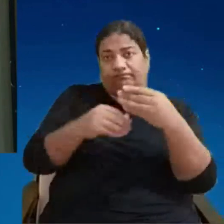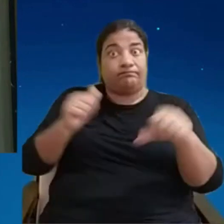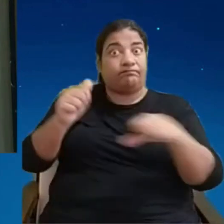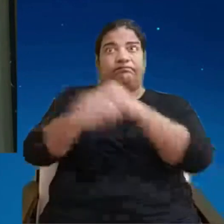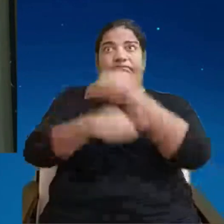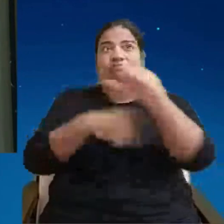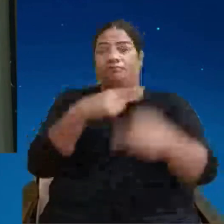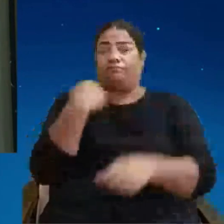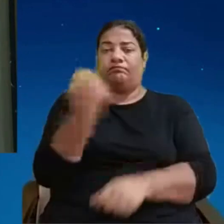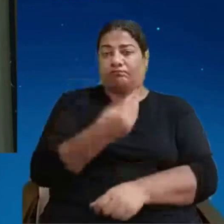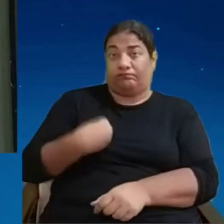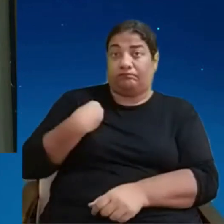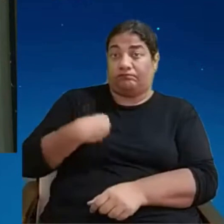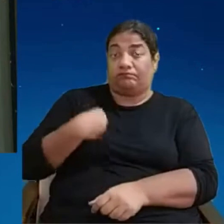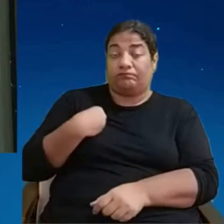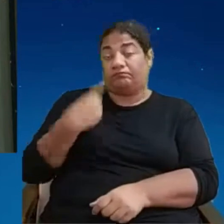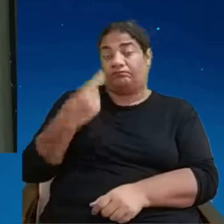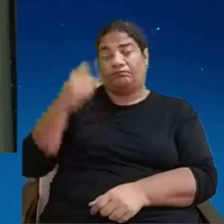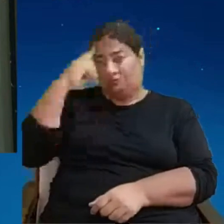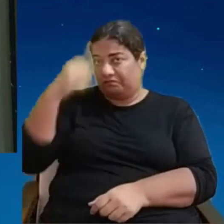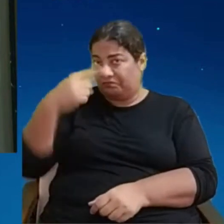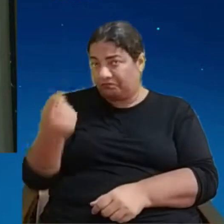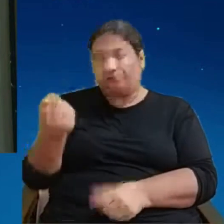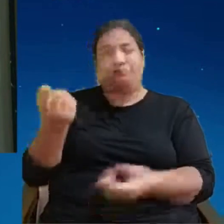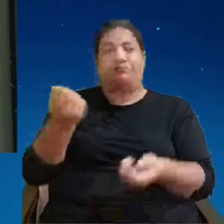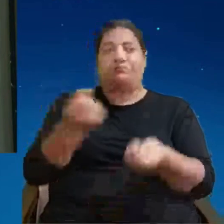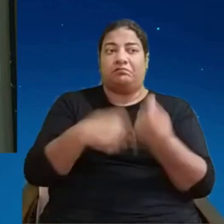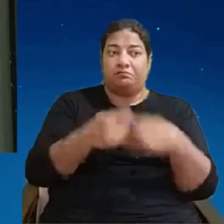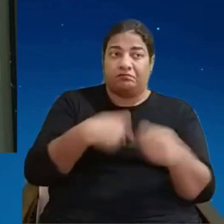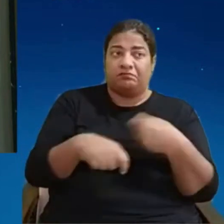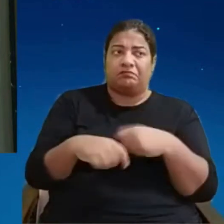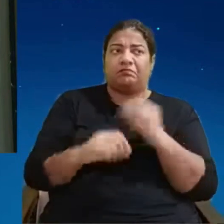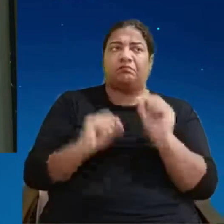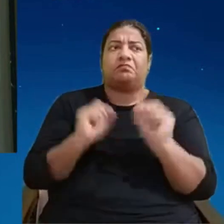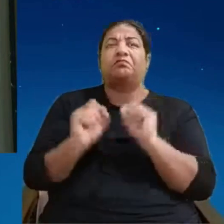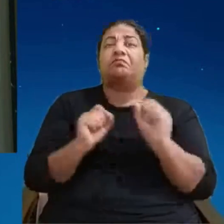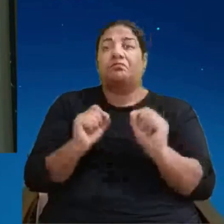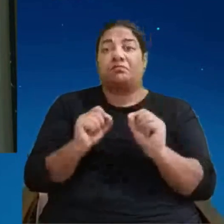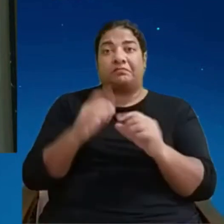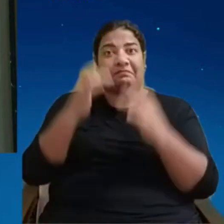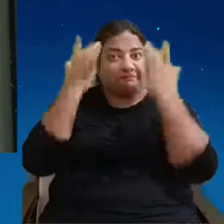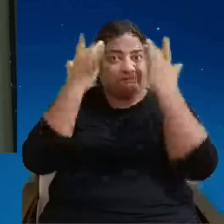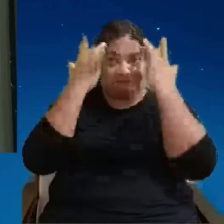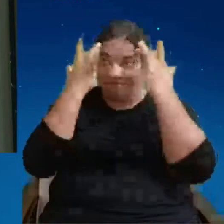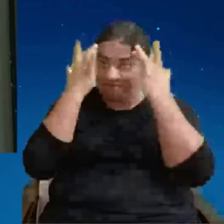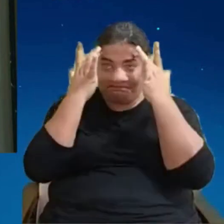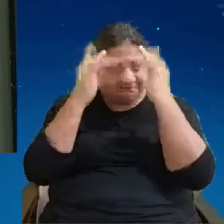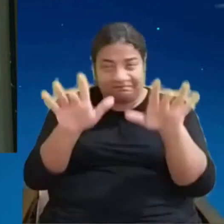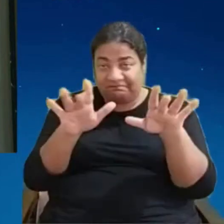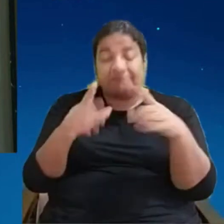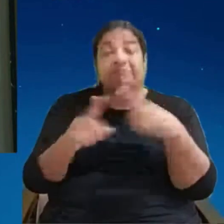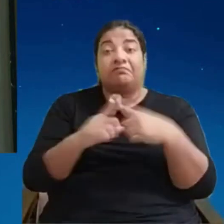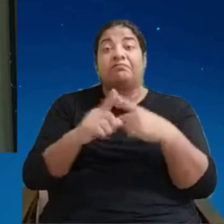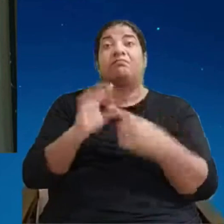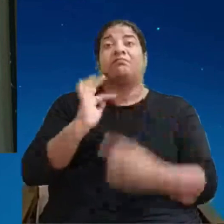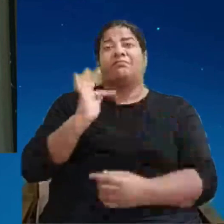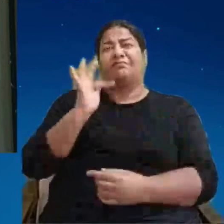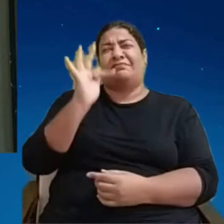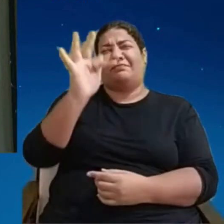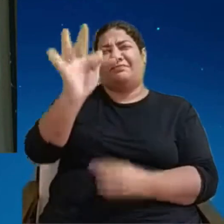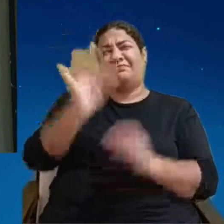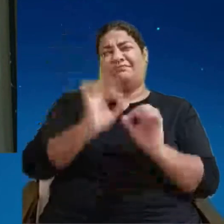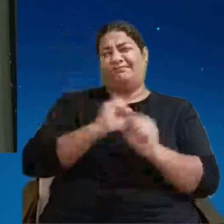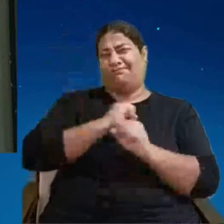negócio Gabriel o que vai ser isso? não tenho a menor ideia porque a gente fala que o horizonte é imenso você não tem a bala de prata